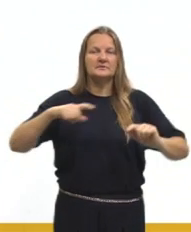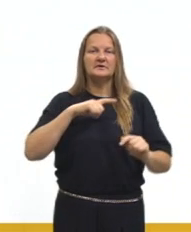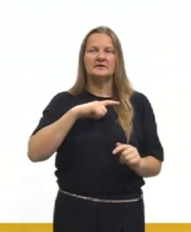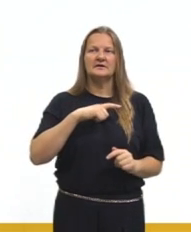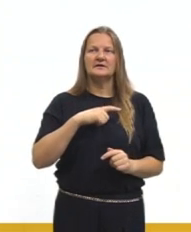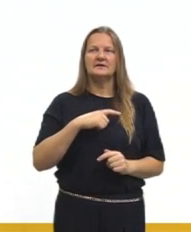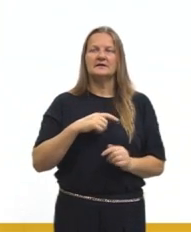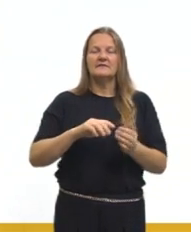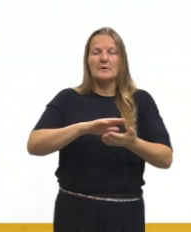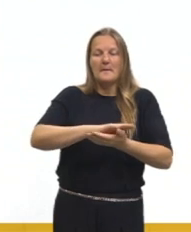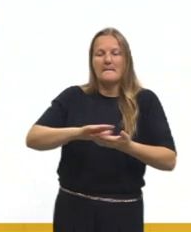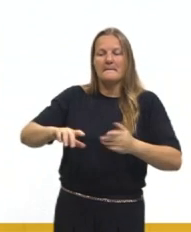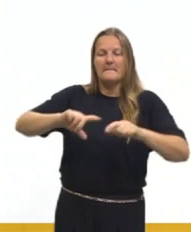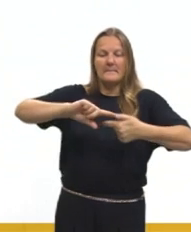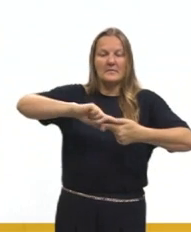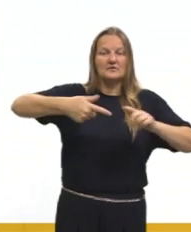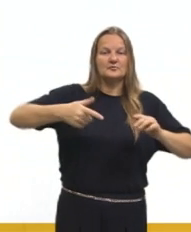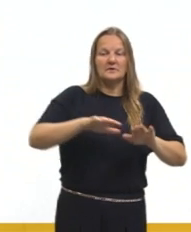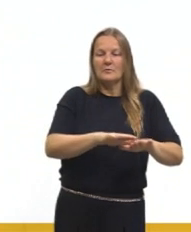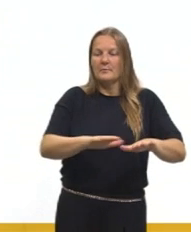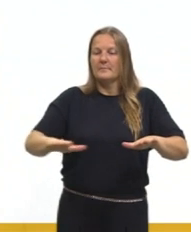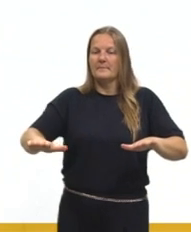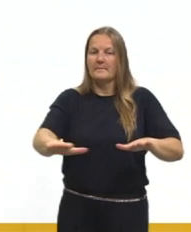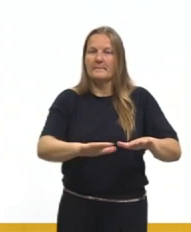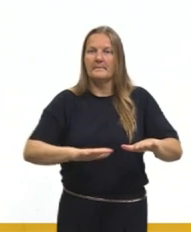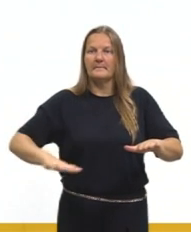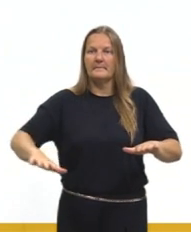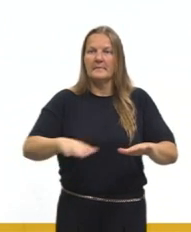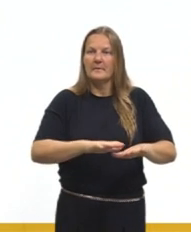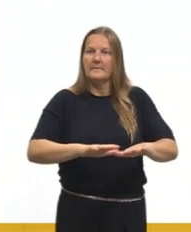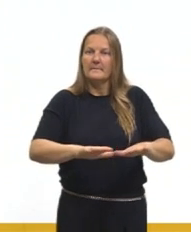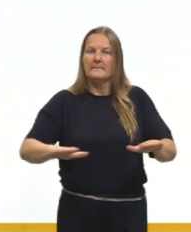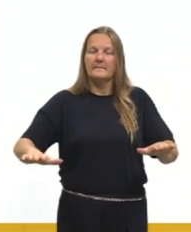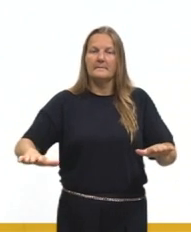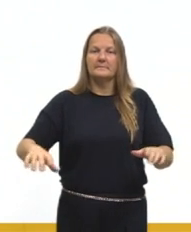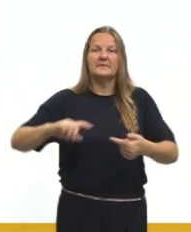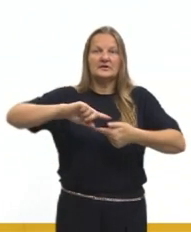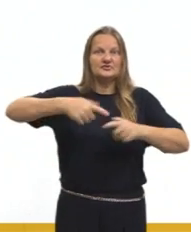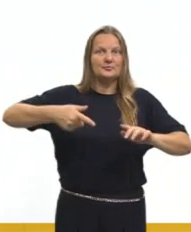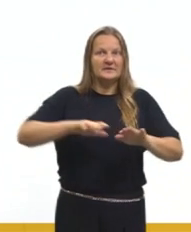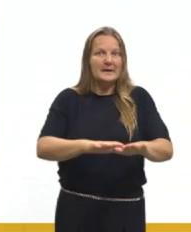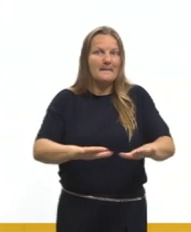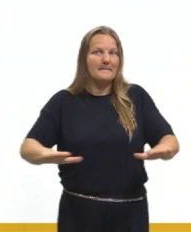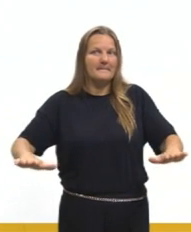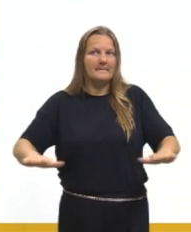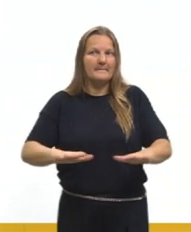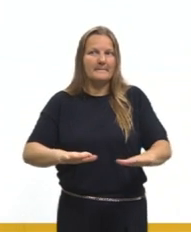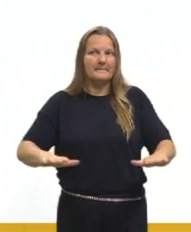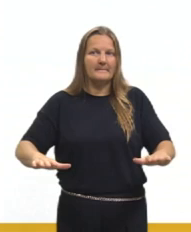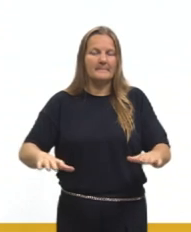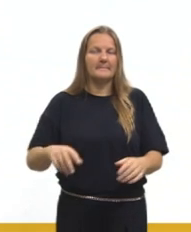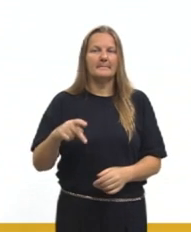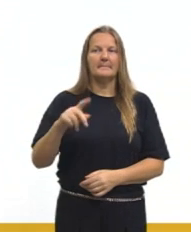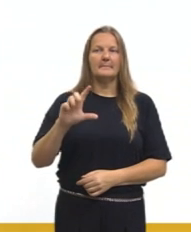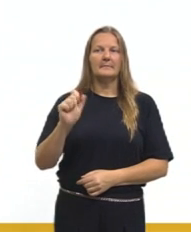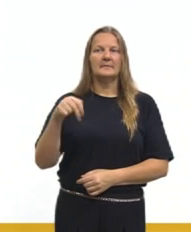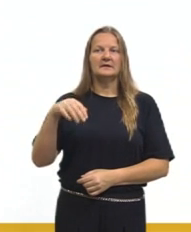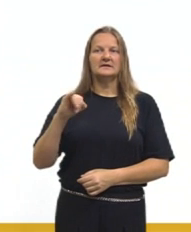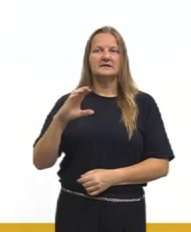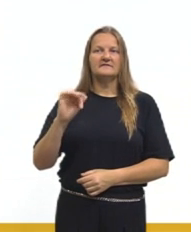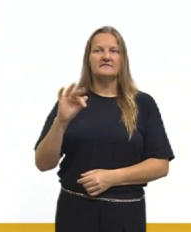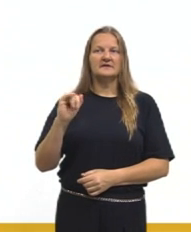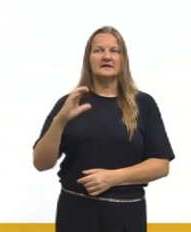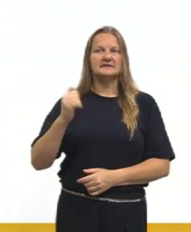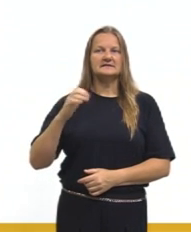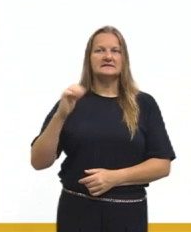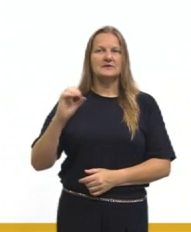planificação. Uma questão que trazia ali, então, a geometria plana. Nós tivemos duas questões,